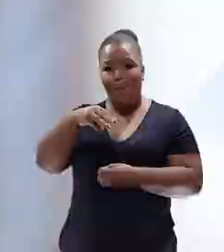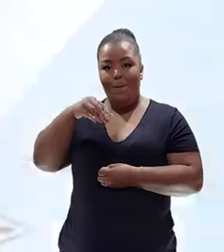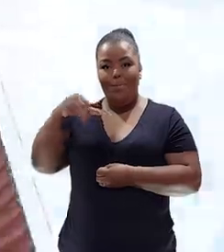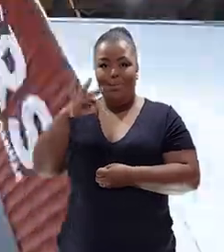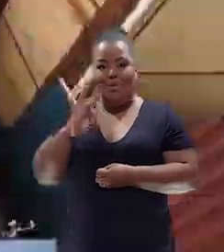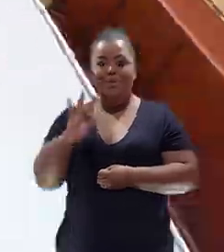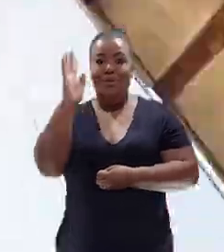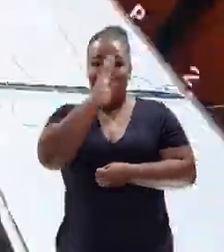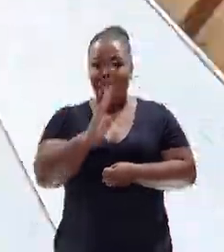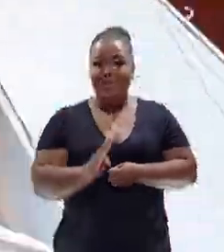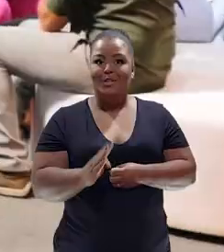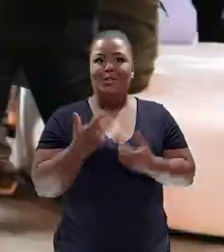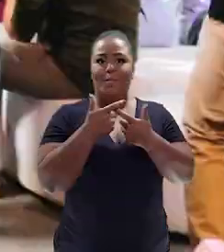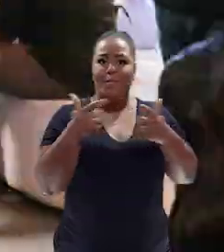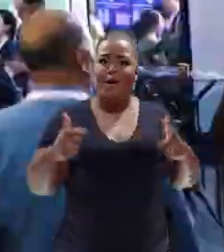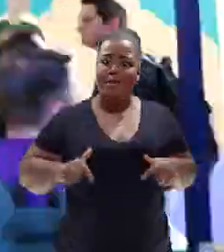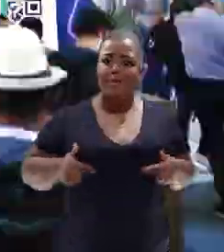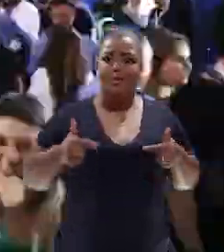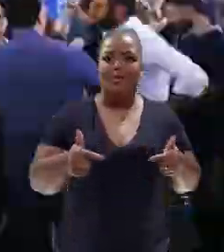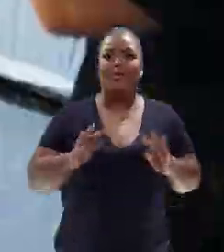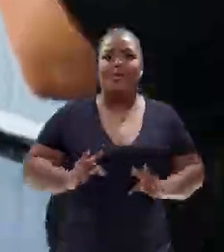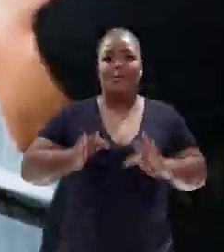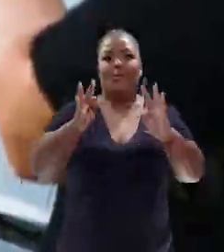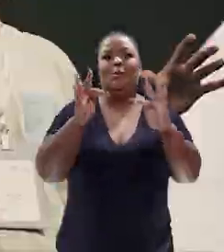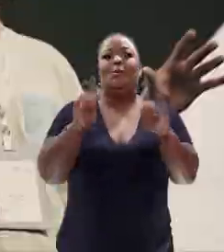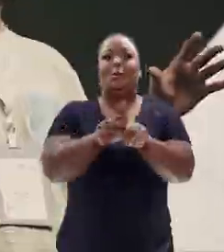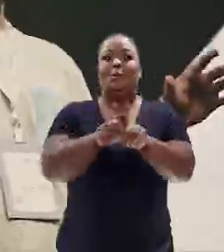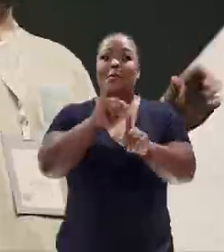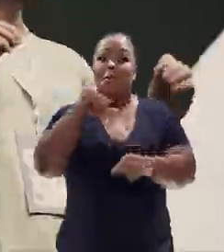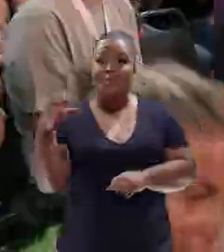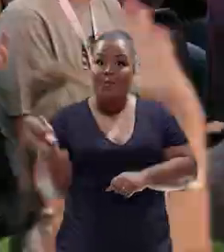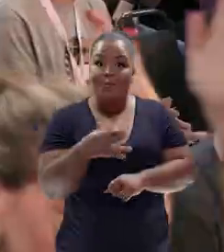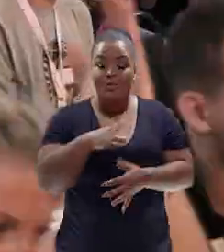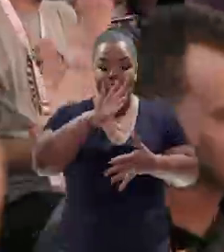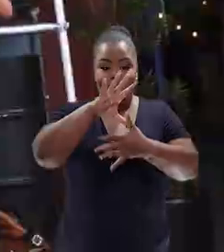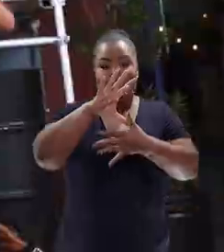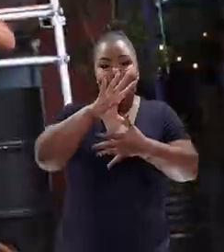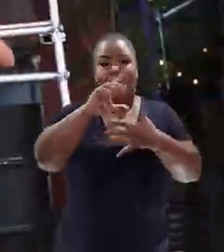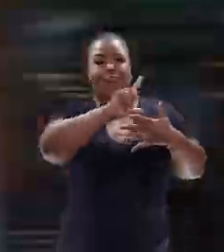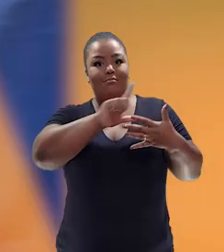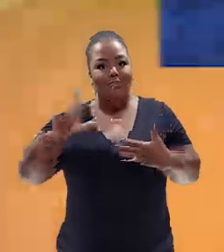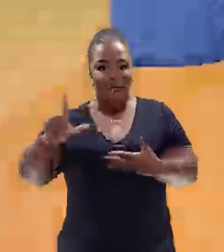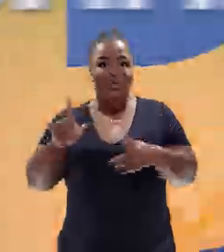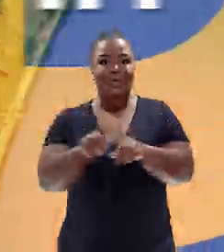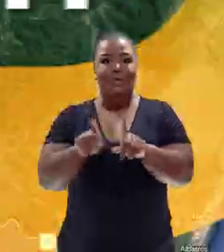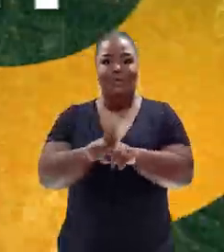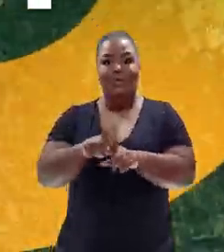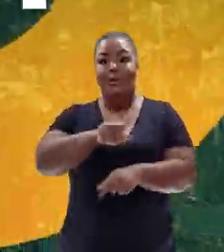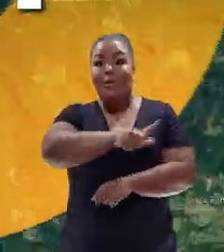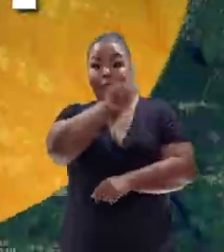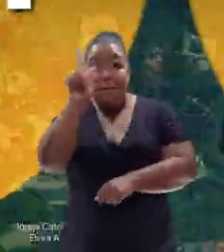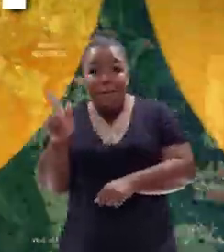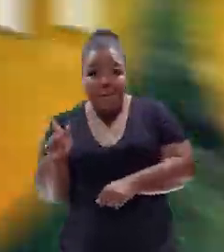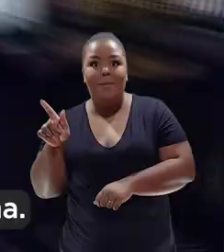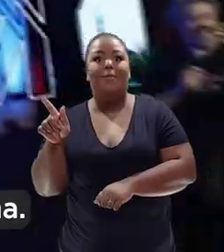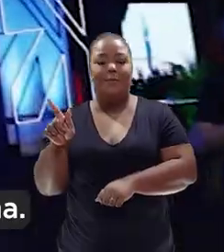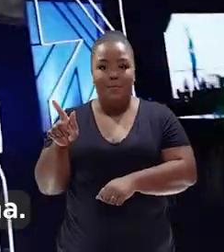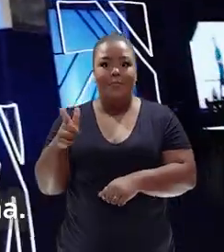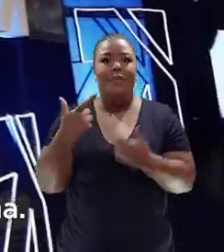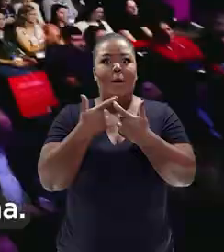uma das maiores iniciativas de tecnologia e inovação da América Latina, e o Gramado Summit,